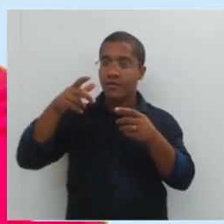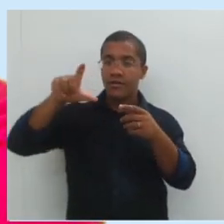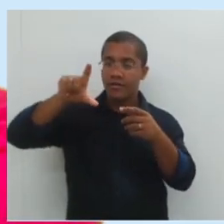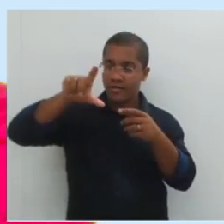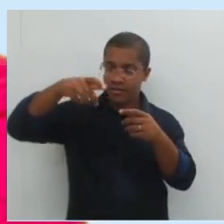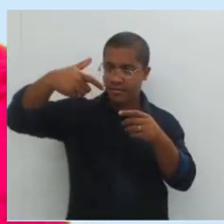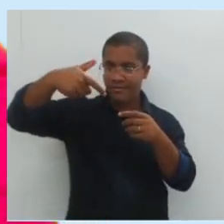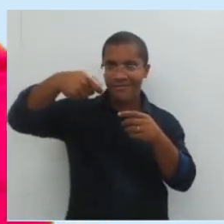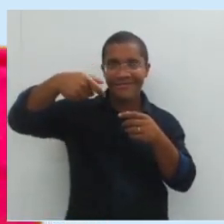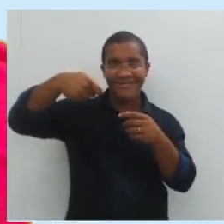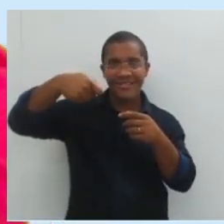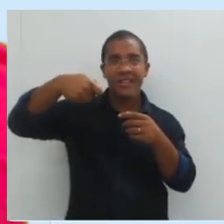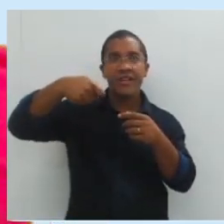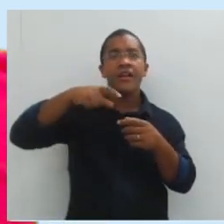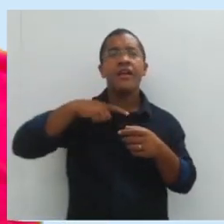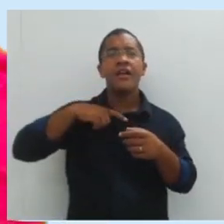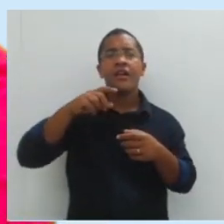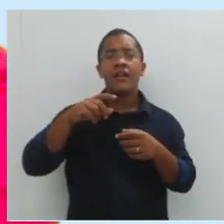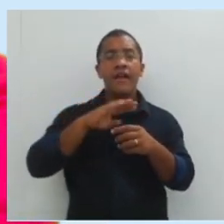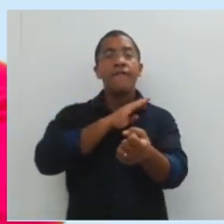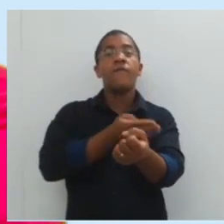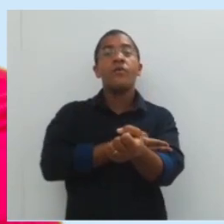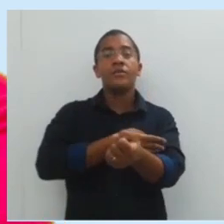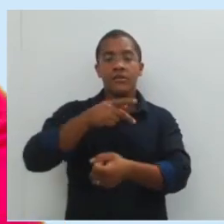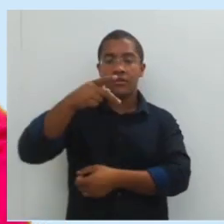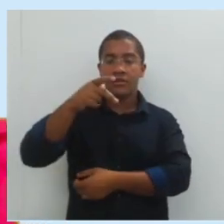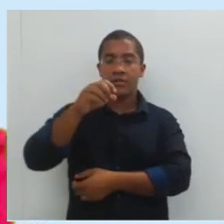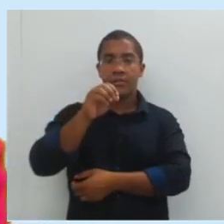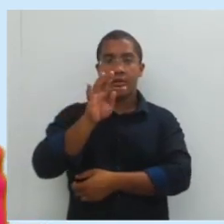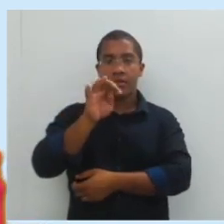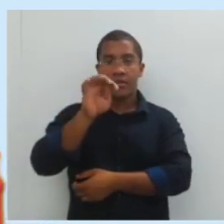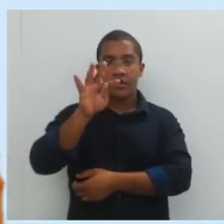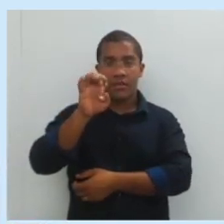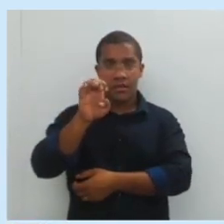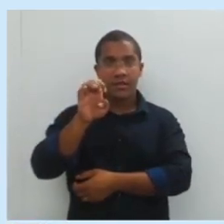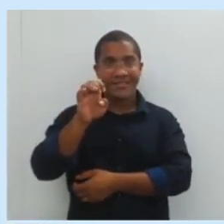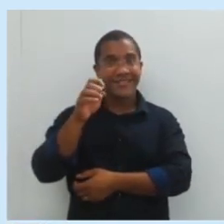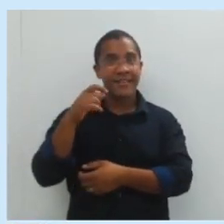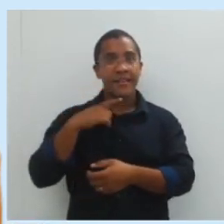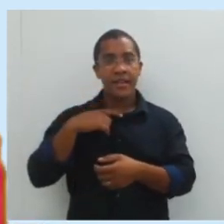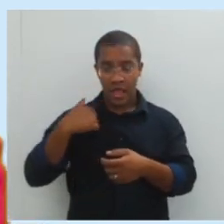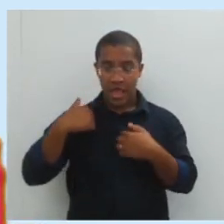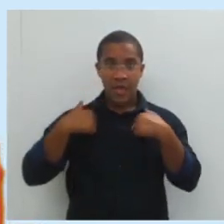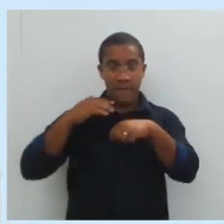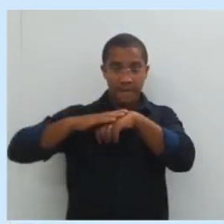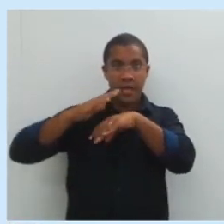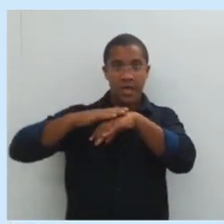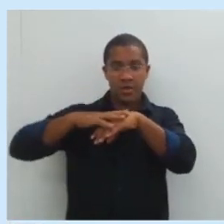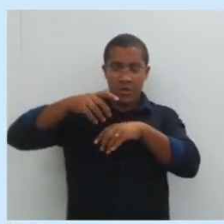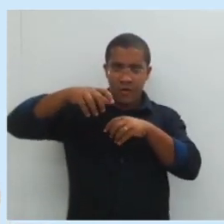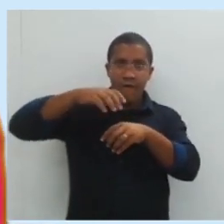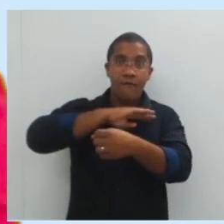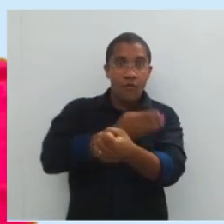dedos, eu tenho a força potente. Potente. É a força que eu vou